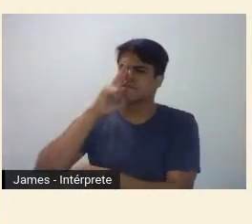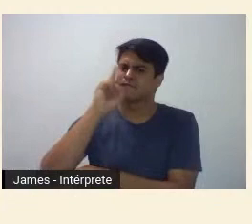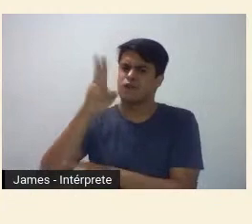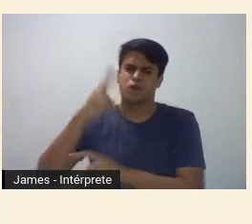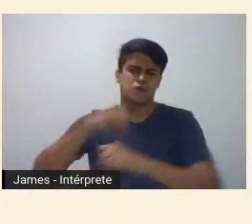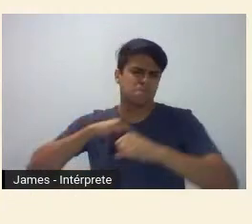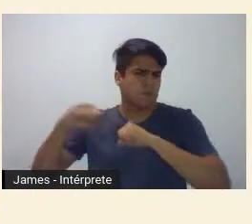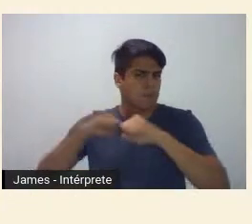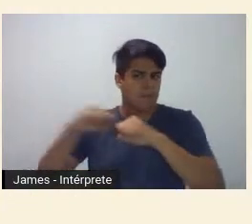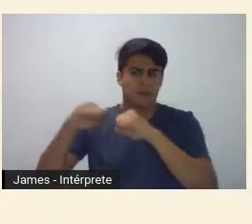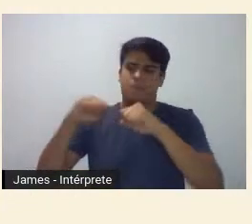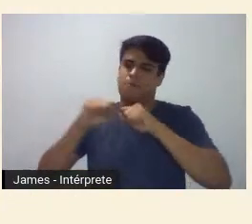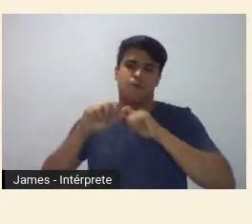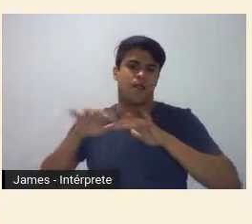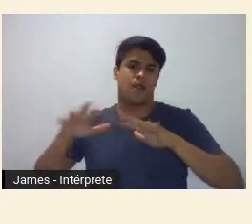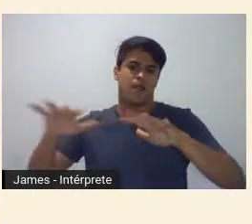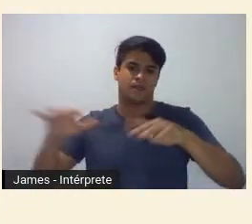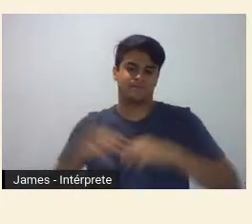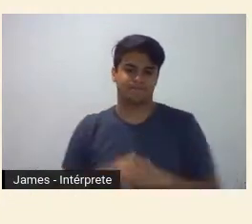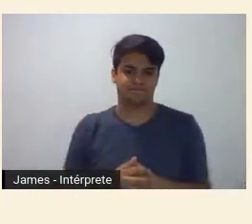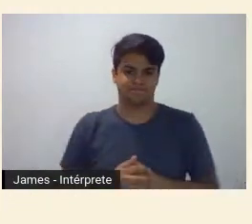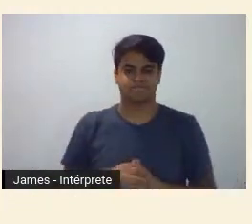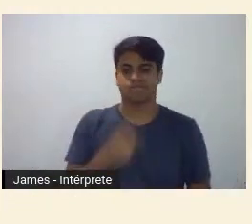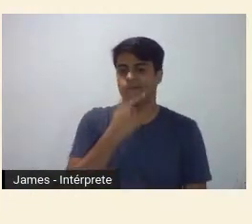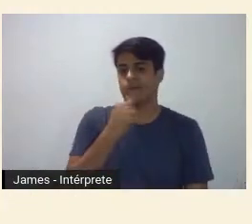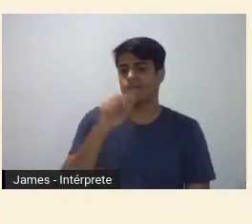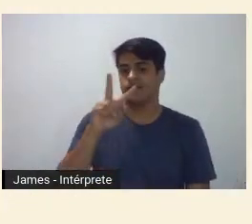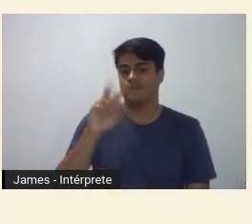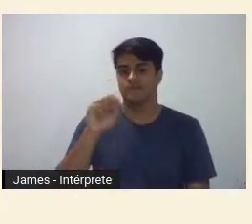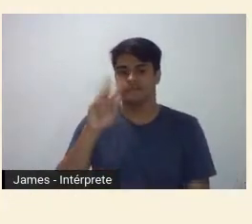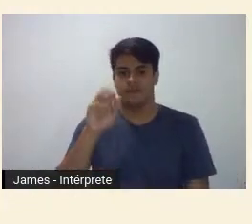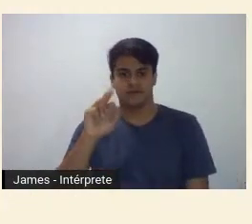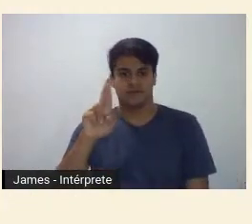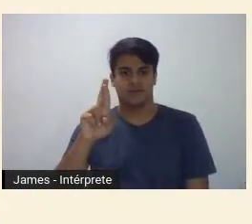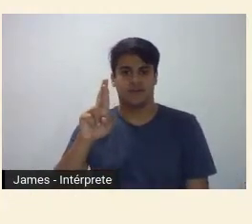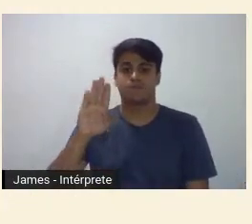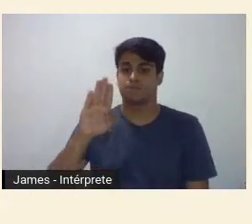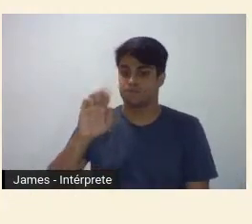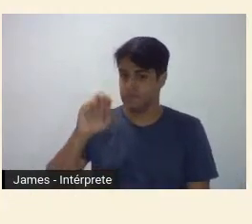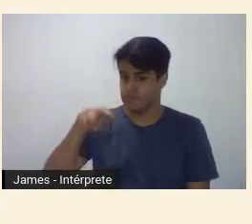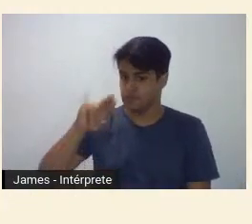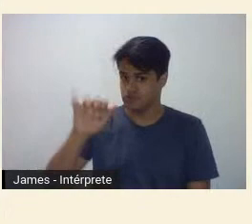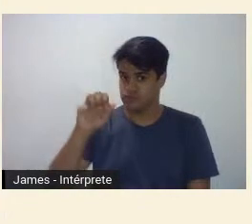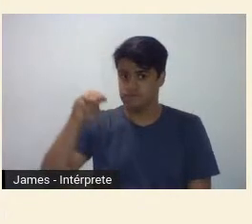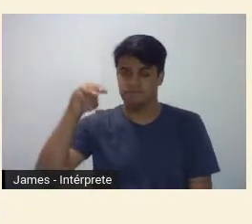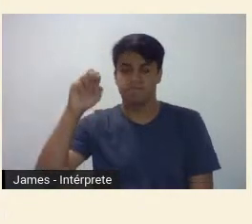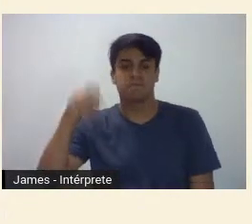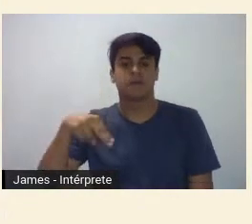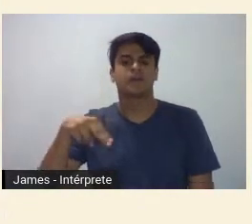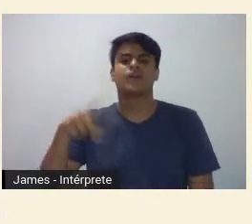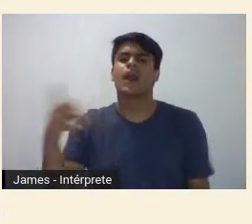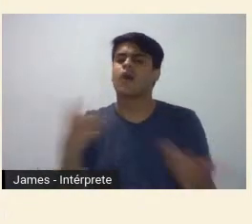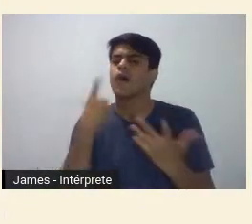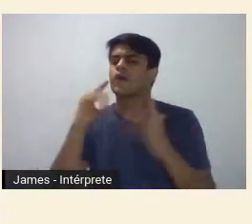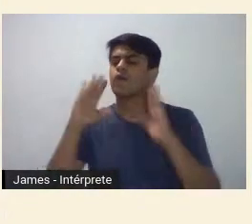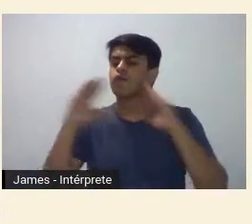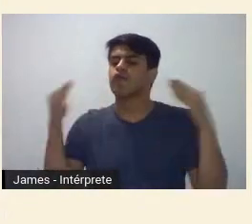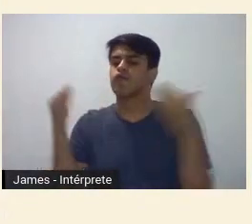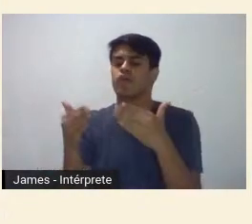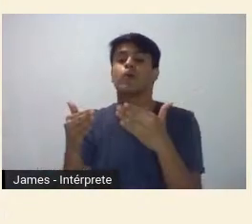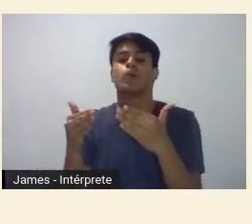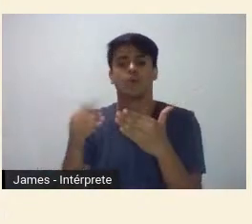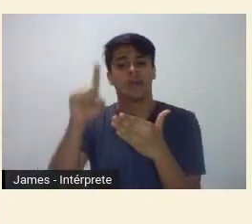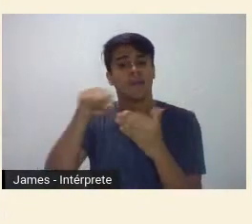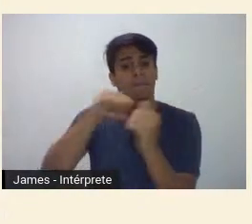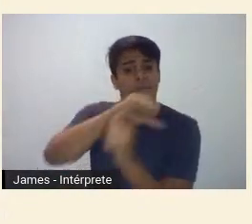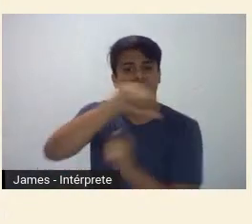se abrir essa fala com Walter Benjamin e seus conceitos sobre a história o convoco novamente agora em suas deambulações oníricas da rua